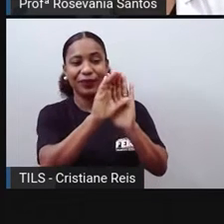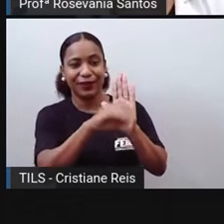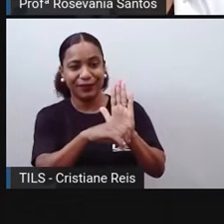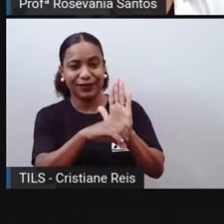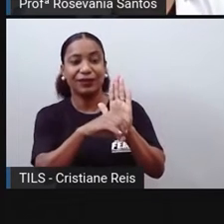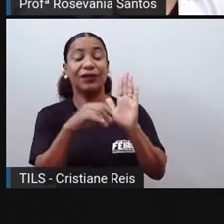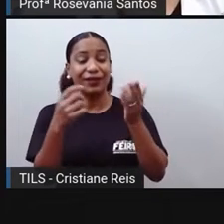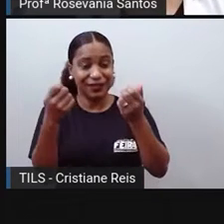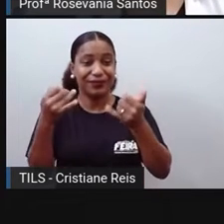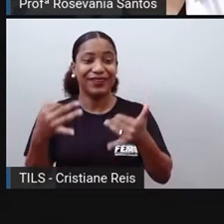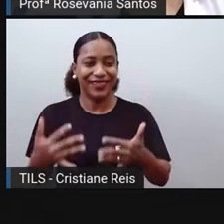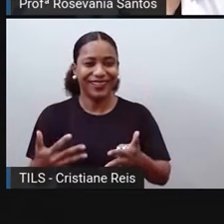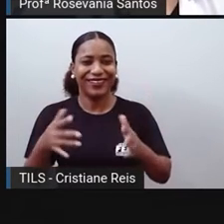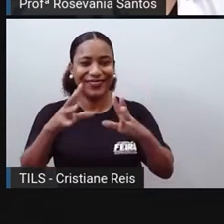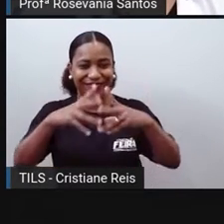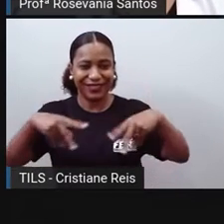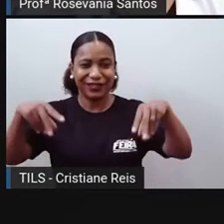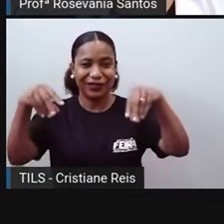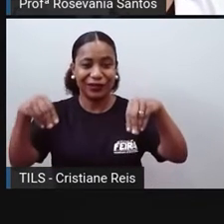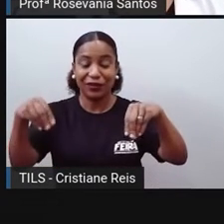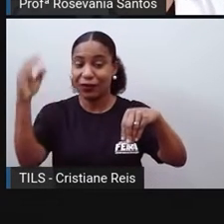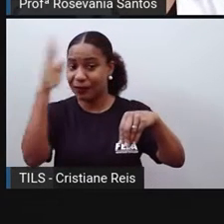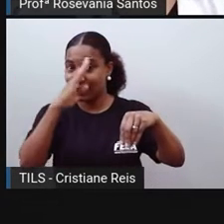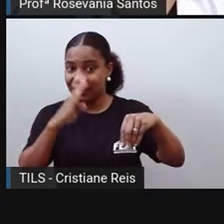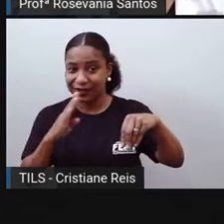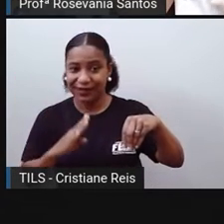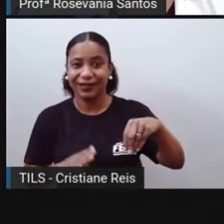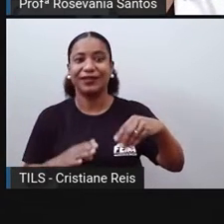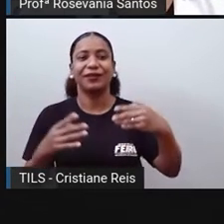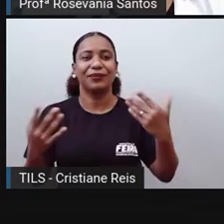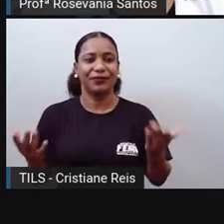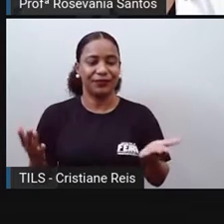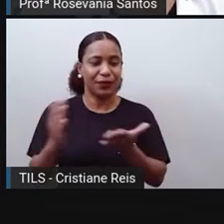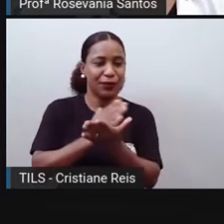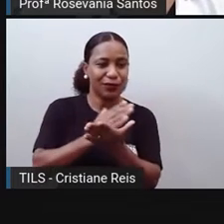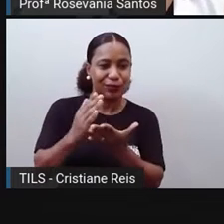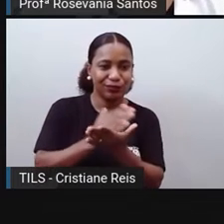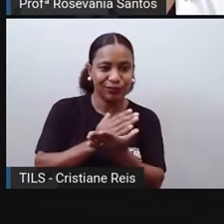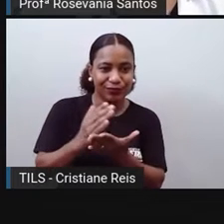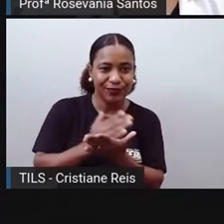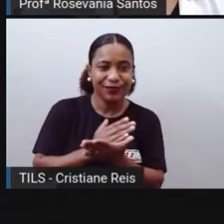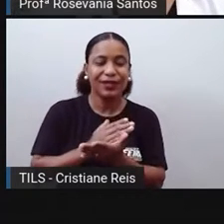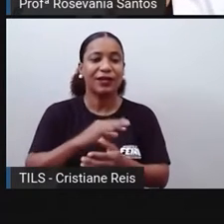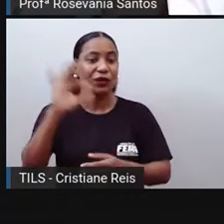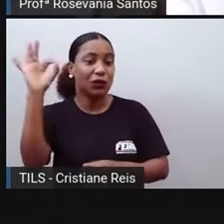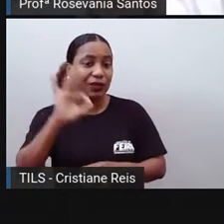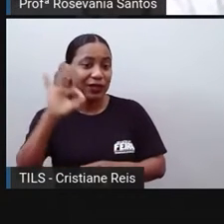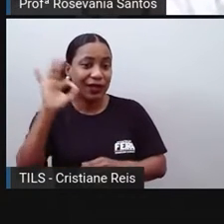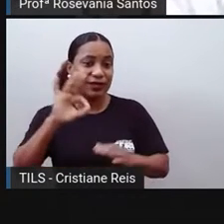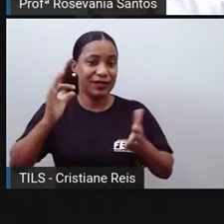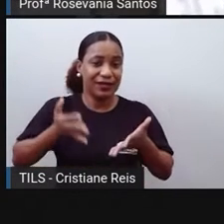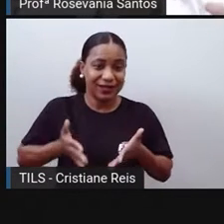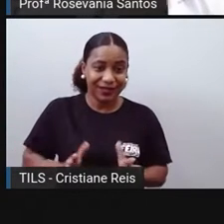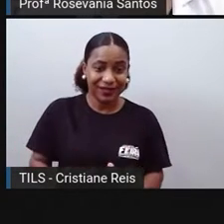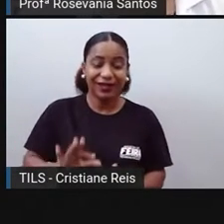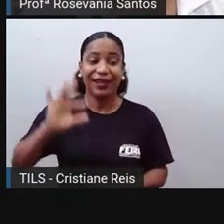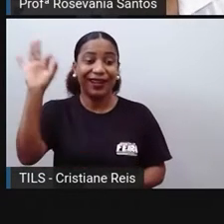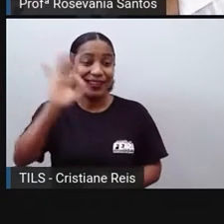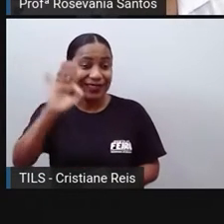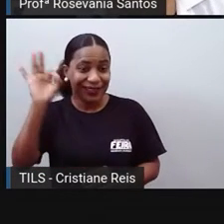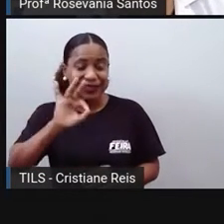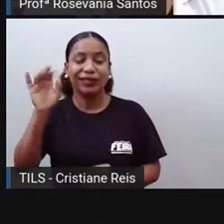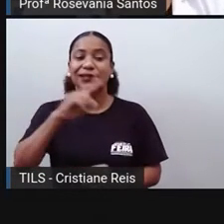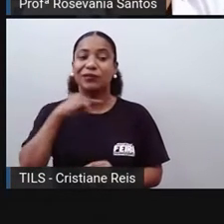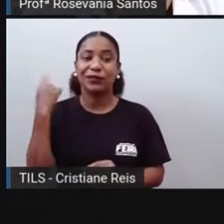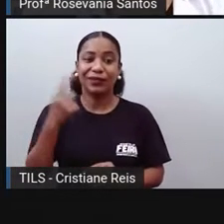território brasileiro, estudando lá elementos ou algumas taxas, como taxa de natalidade, taxa de mortalidade, né?